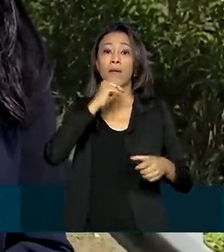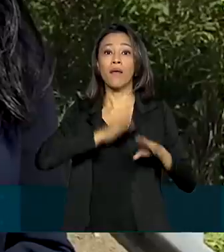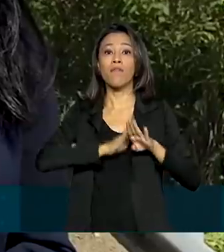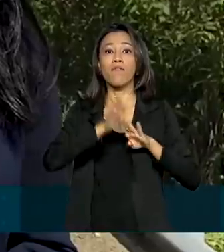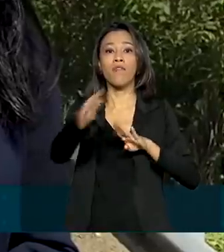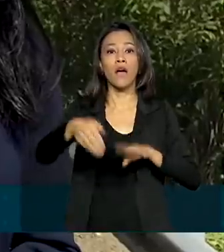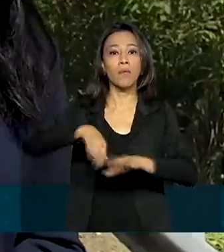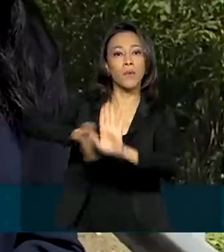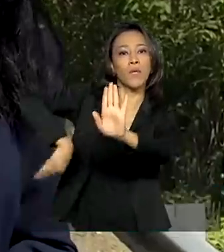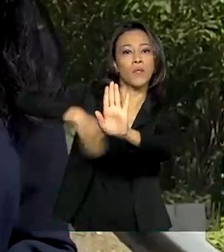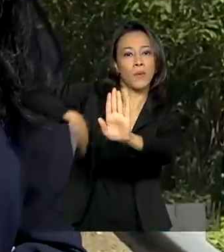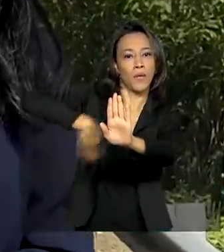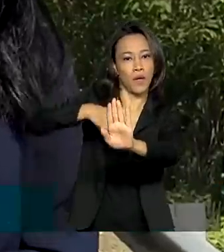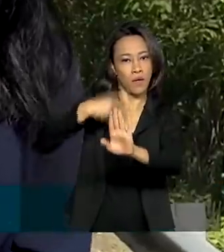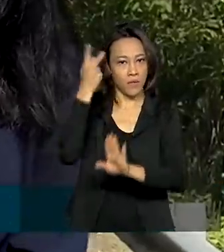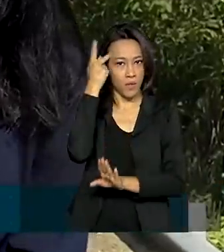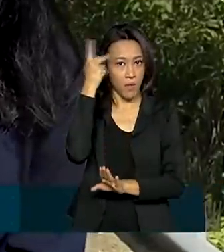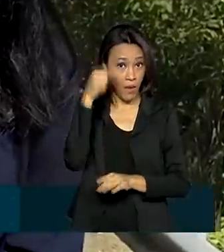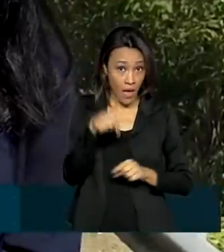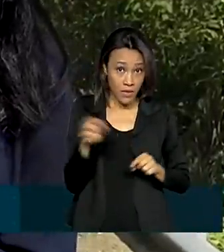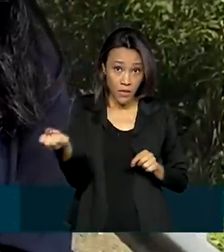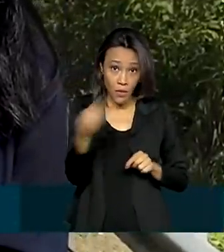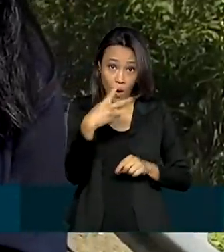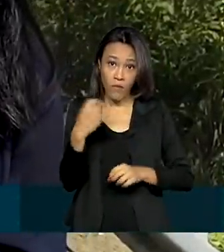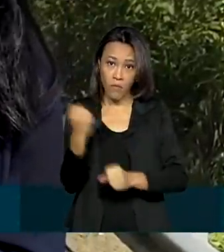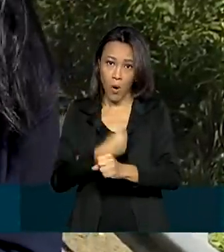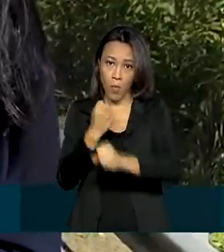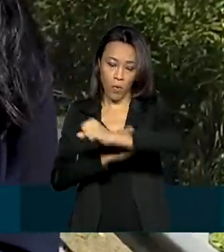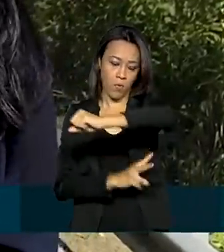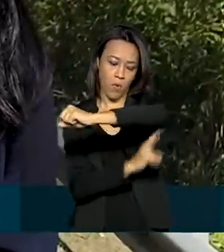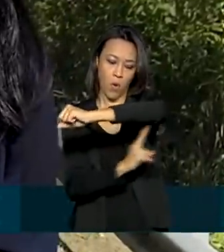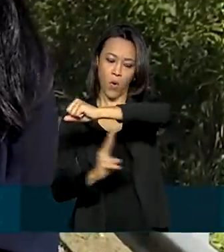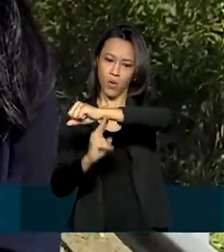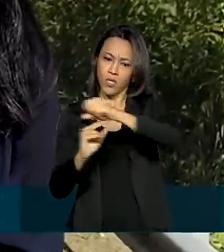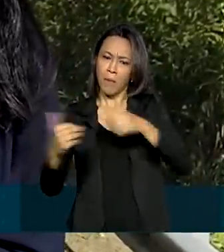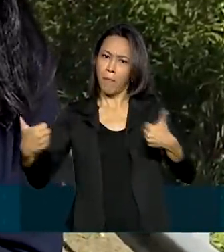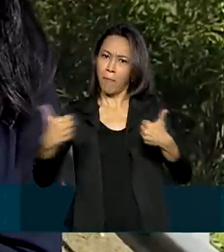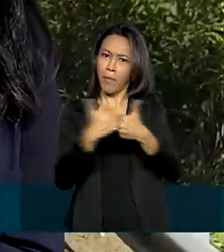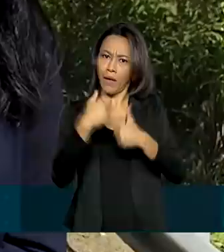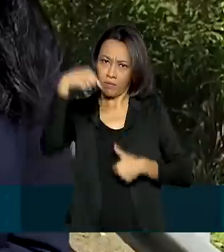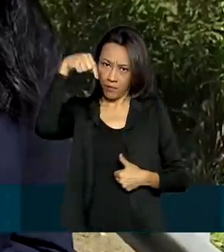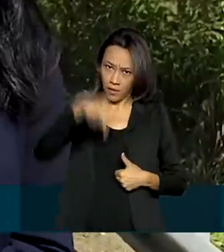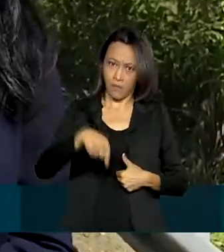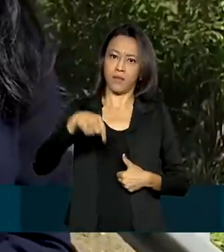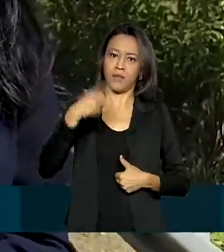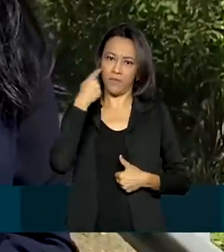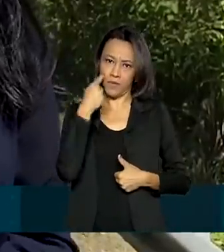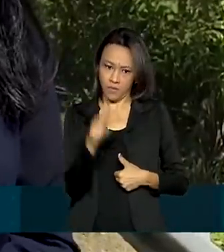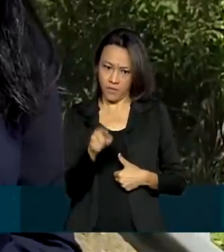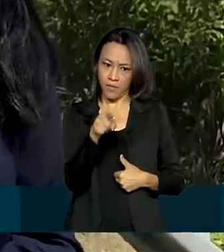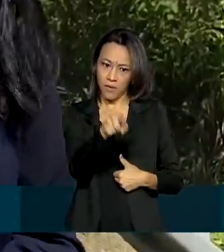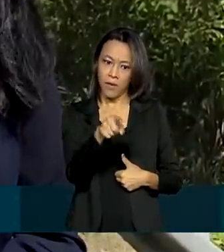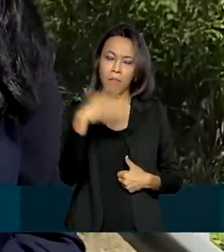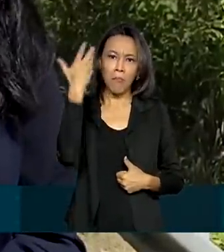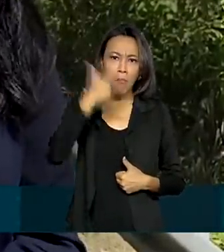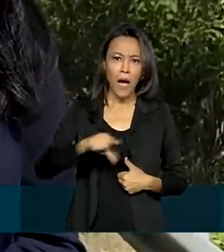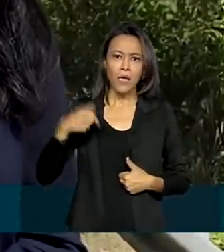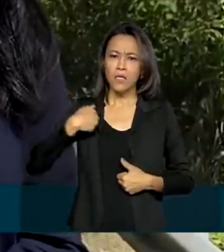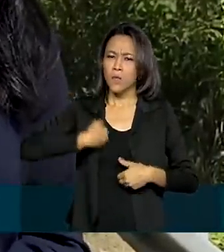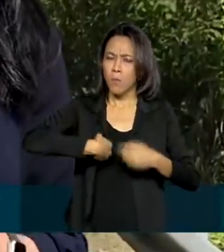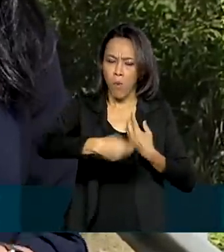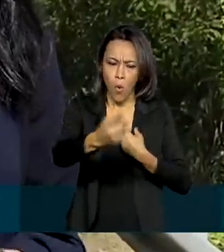estado de São Paulo. A nova ponte vai ser construída exatamente ao lado desta. E a ideia é que ela traga mais vazão e